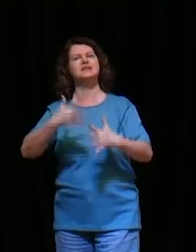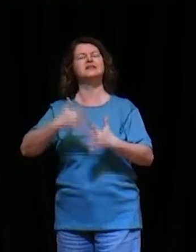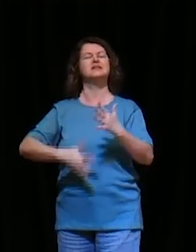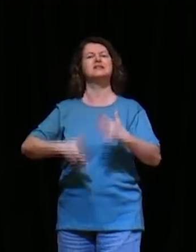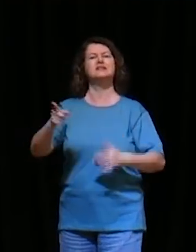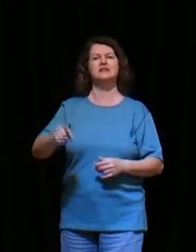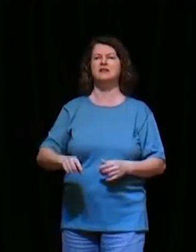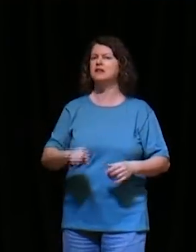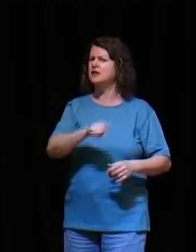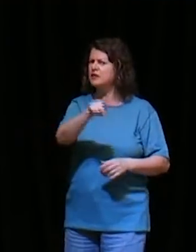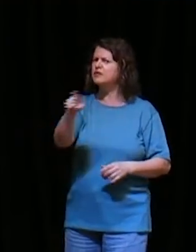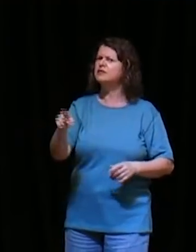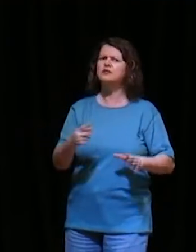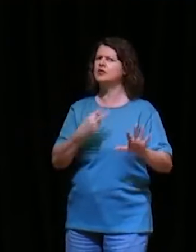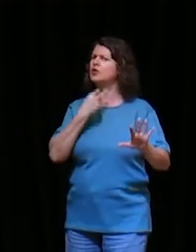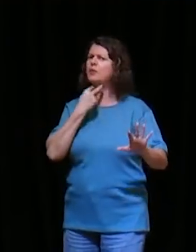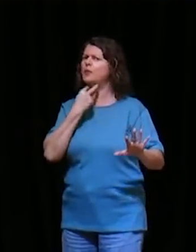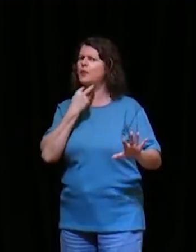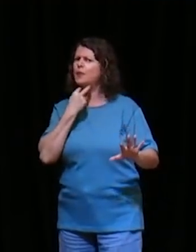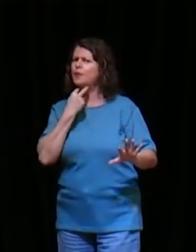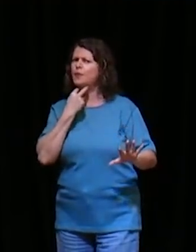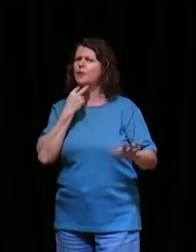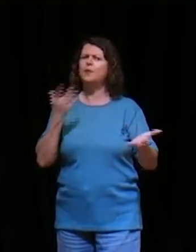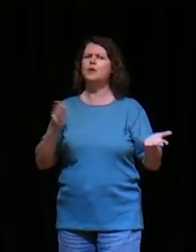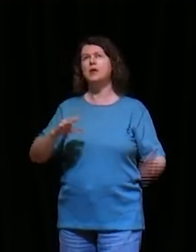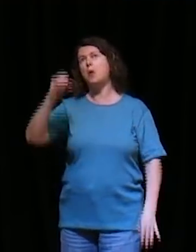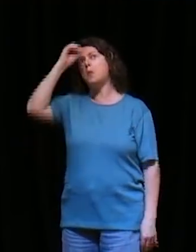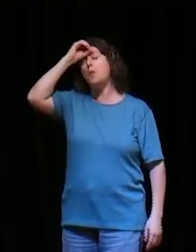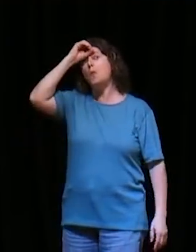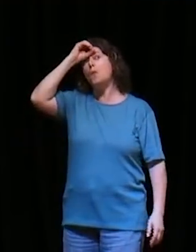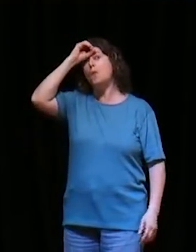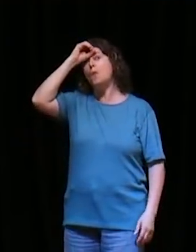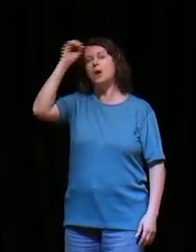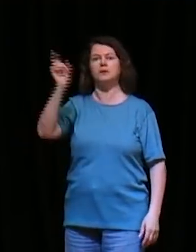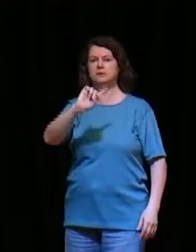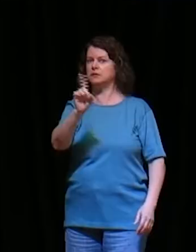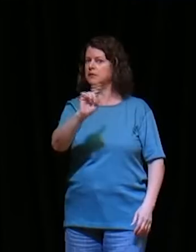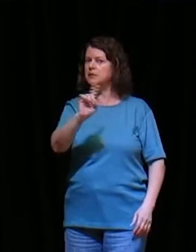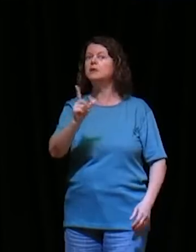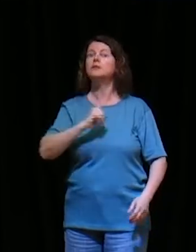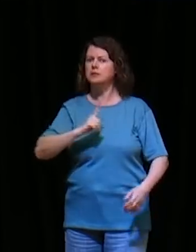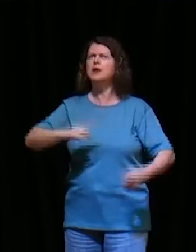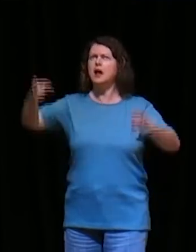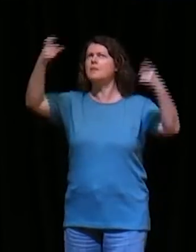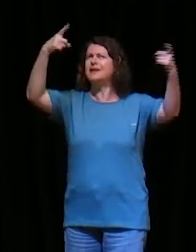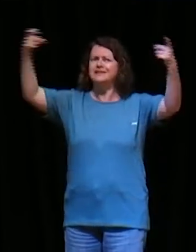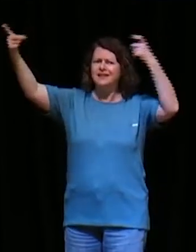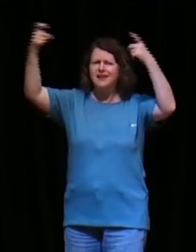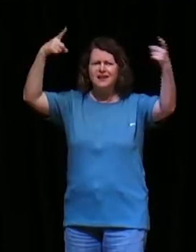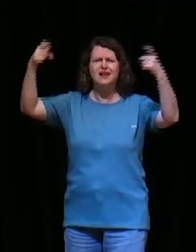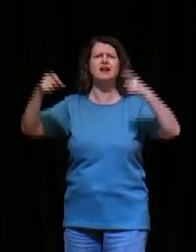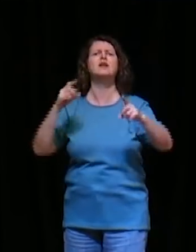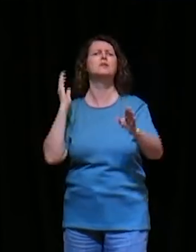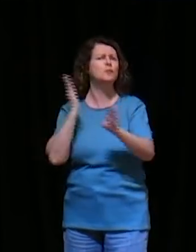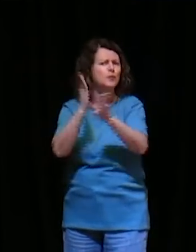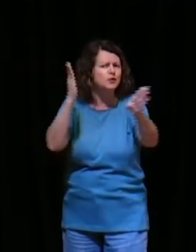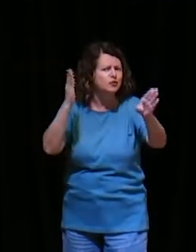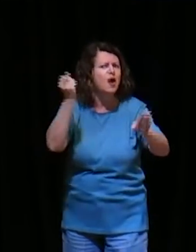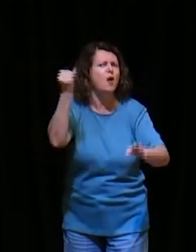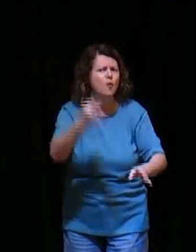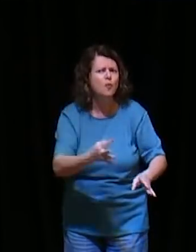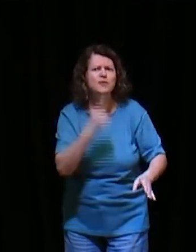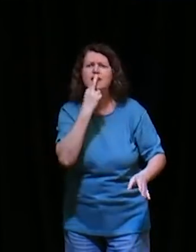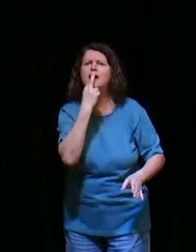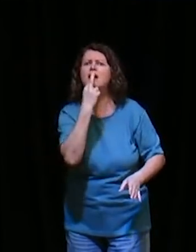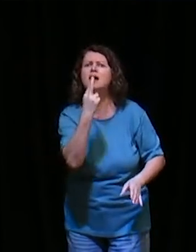ignore isso, querido, existe um quadro, de batalha espiritual, é por isso que algumas respostas, demoram a chegar, existe, é,